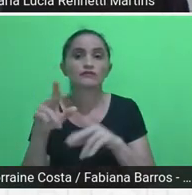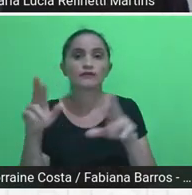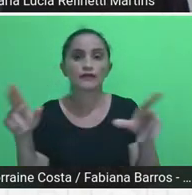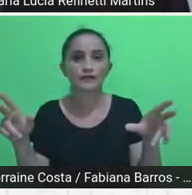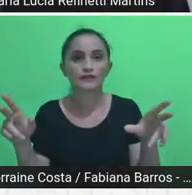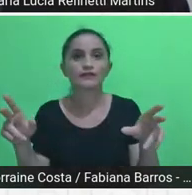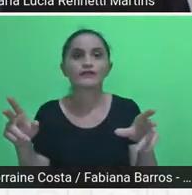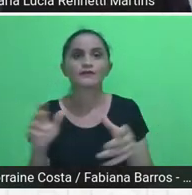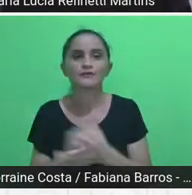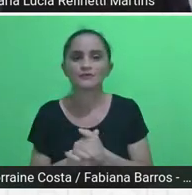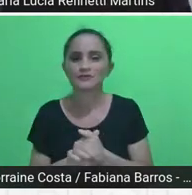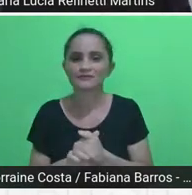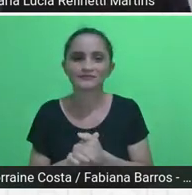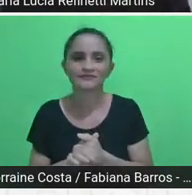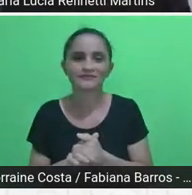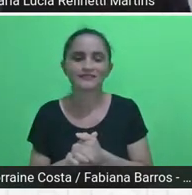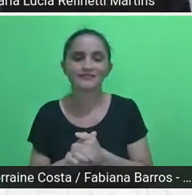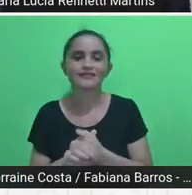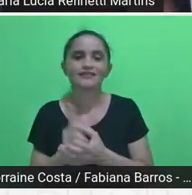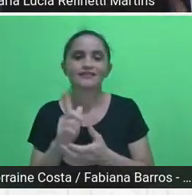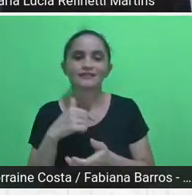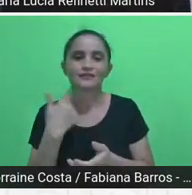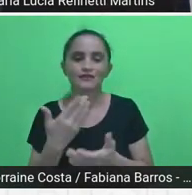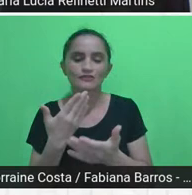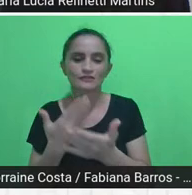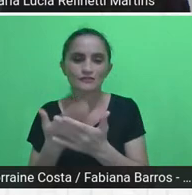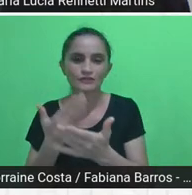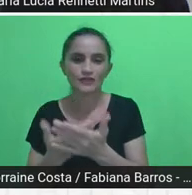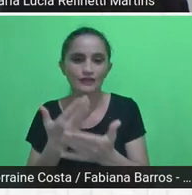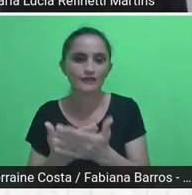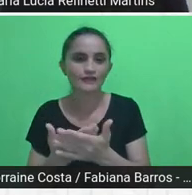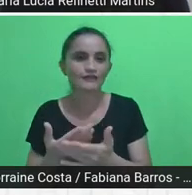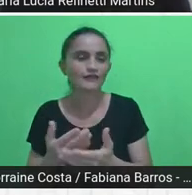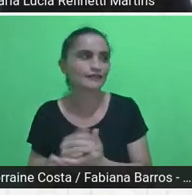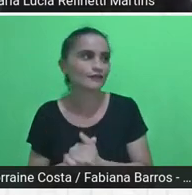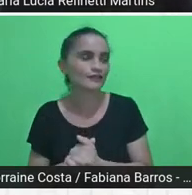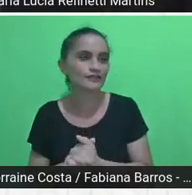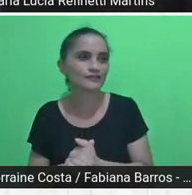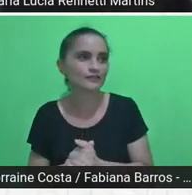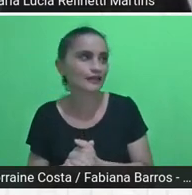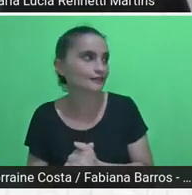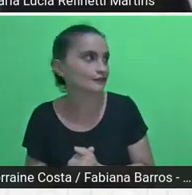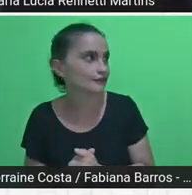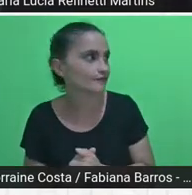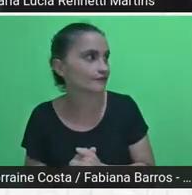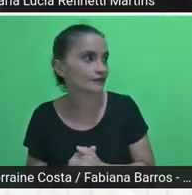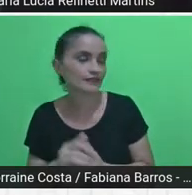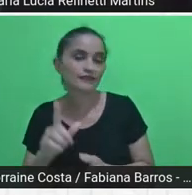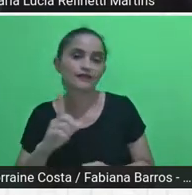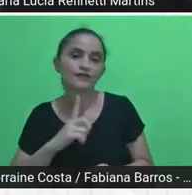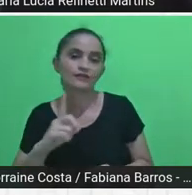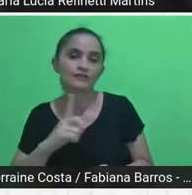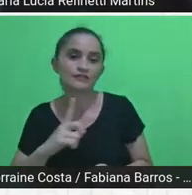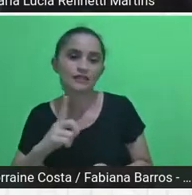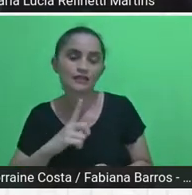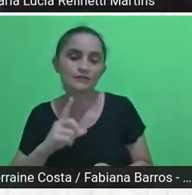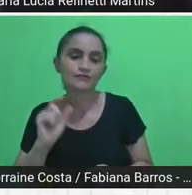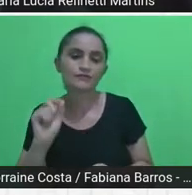estudado de, por exemplo, de zeis que acontecem de formas